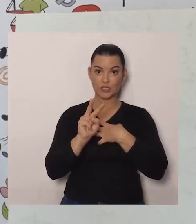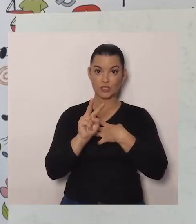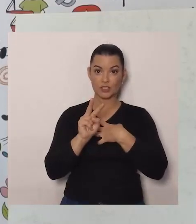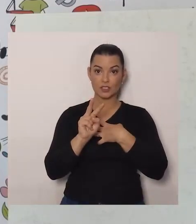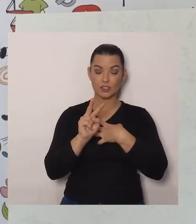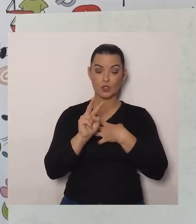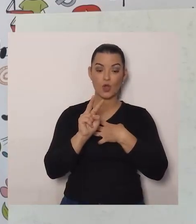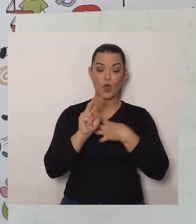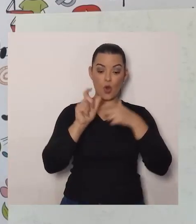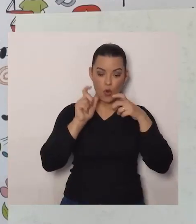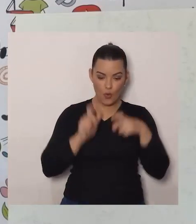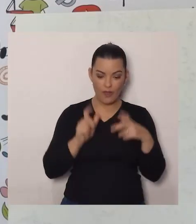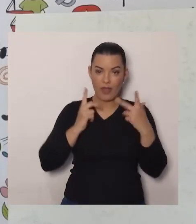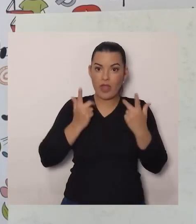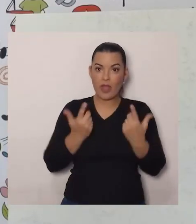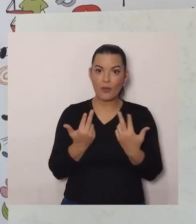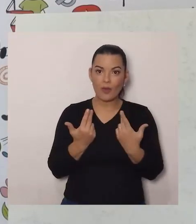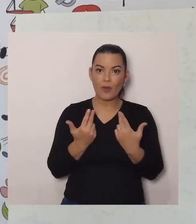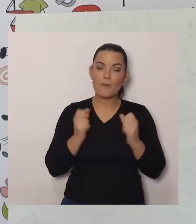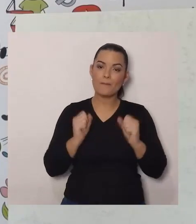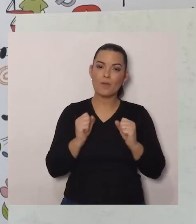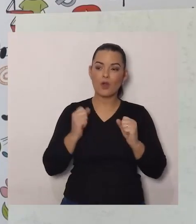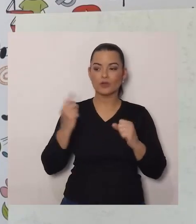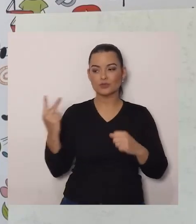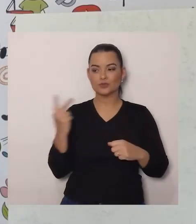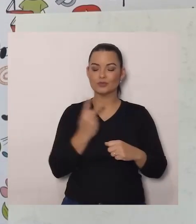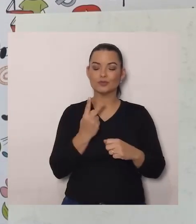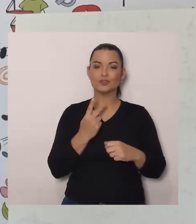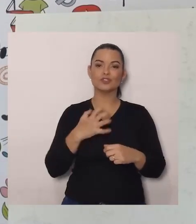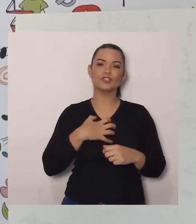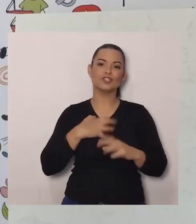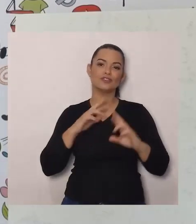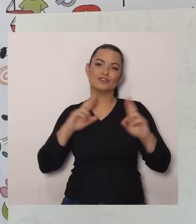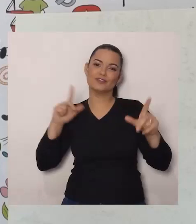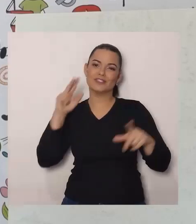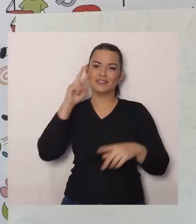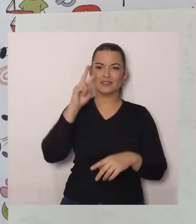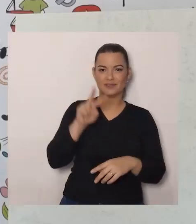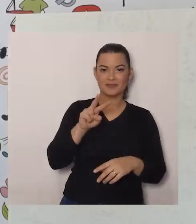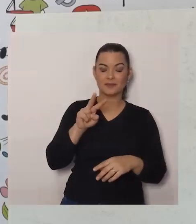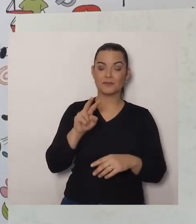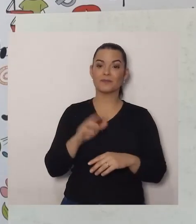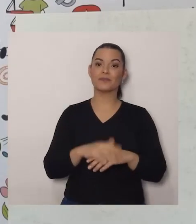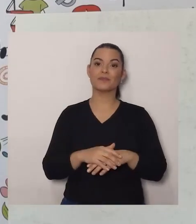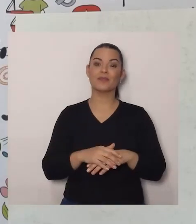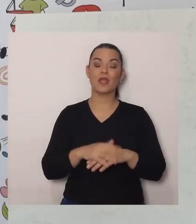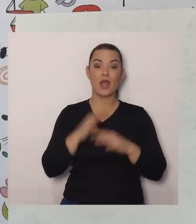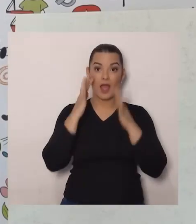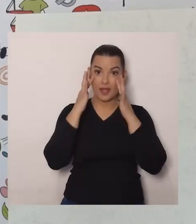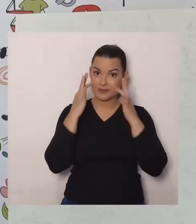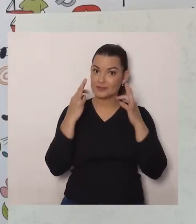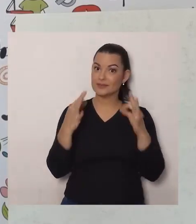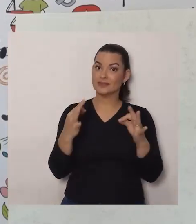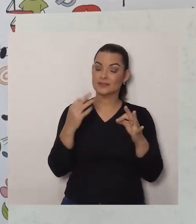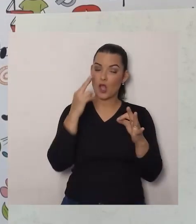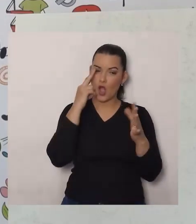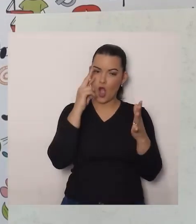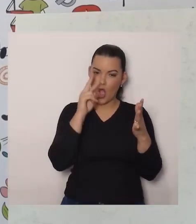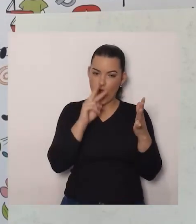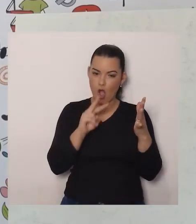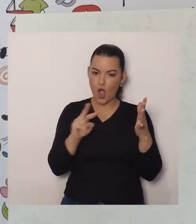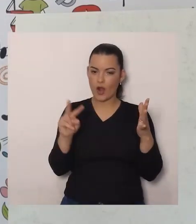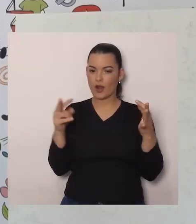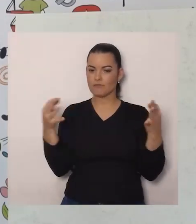Diferentes pontos, De vista, Então, Caprichem, Nessas observações, Olhar, Muito